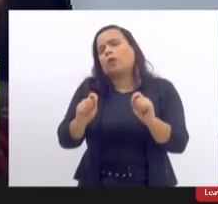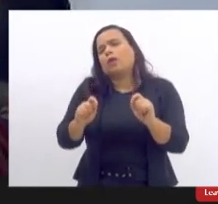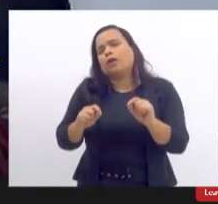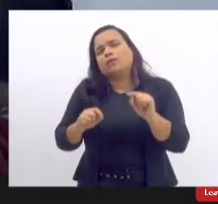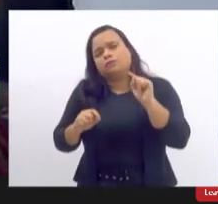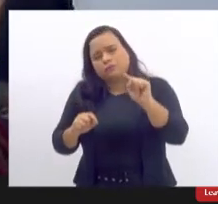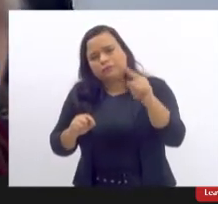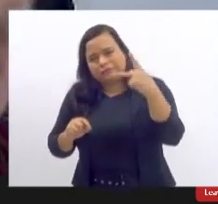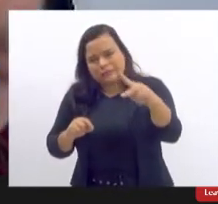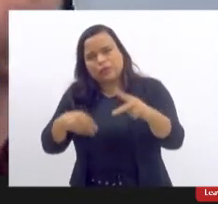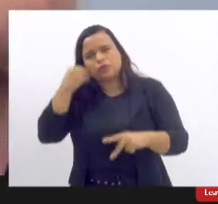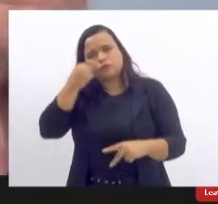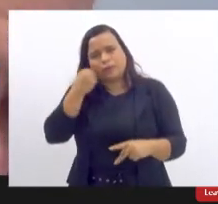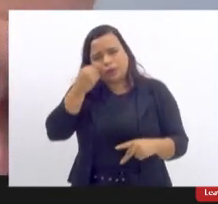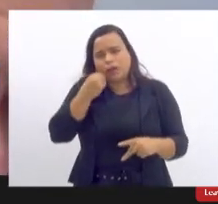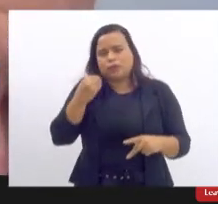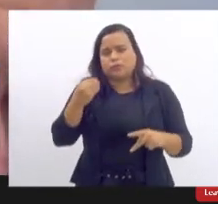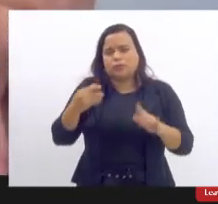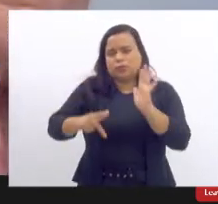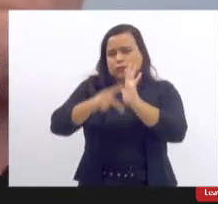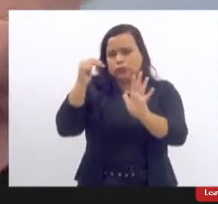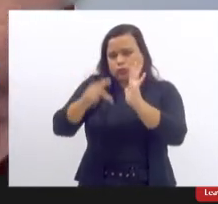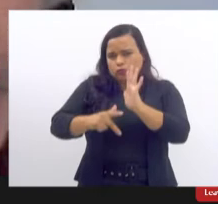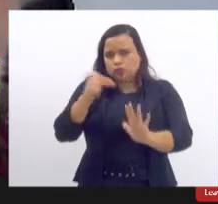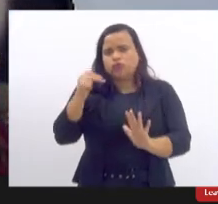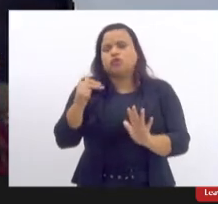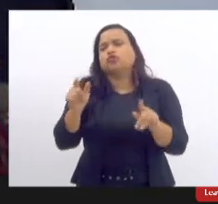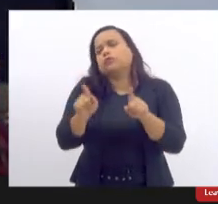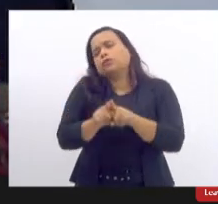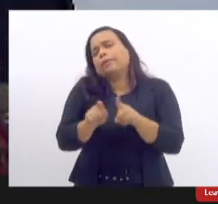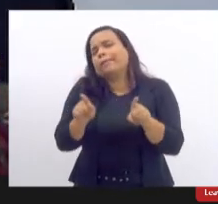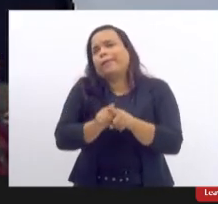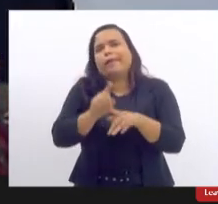conhecimento como cirurgião e como